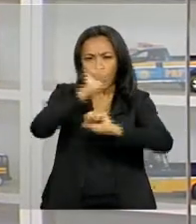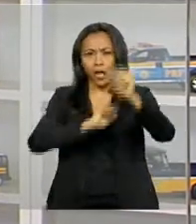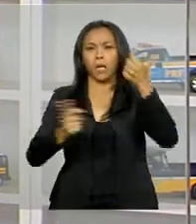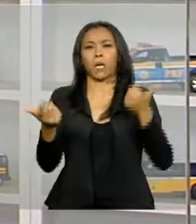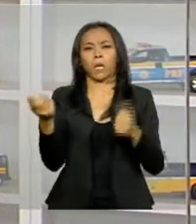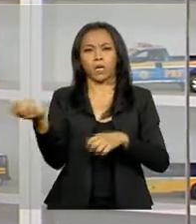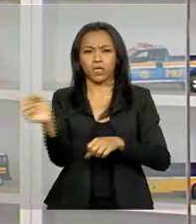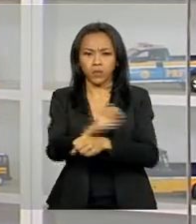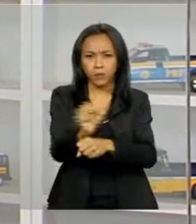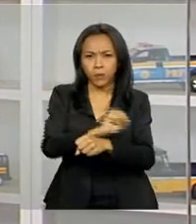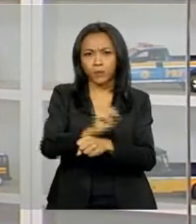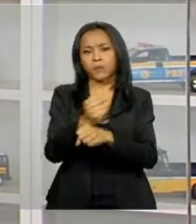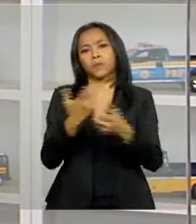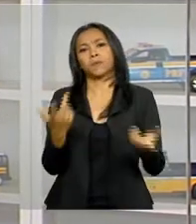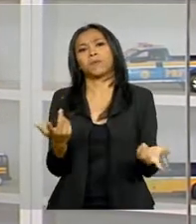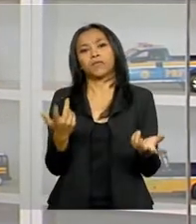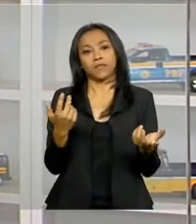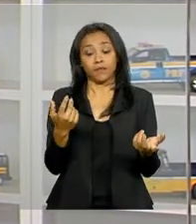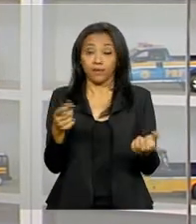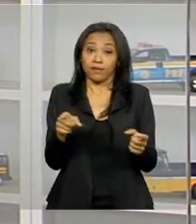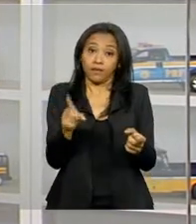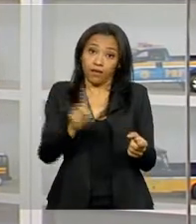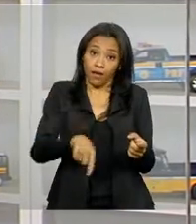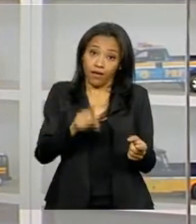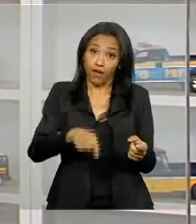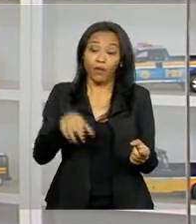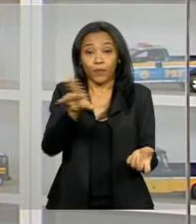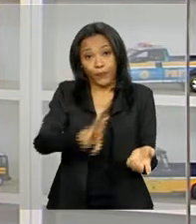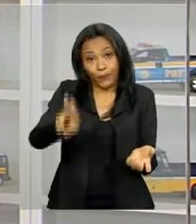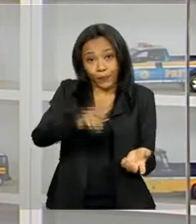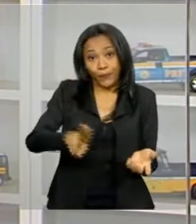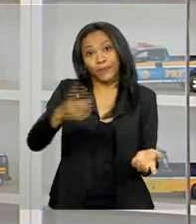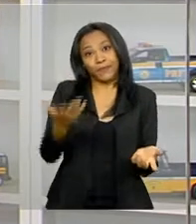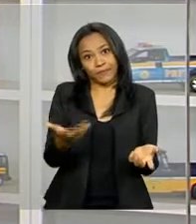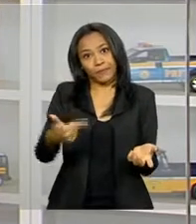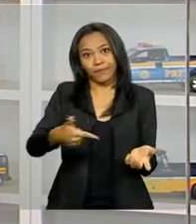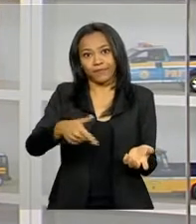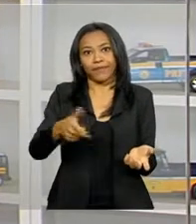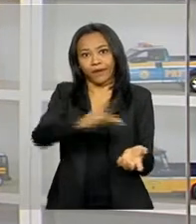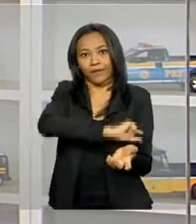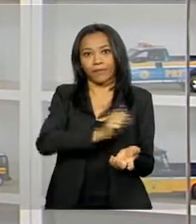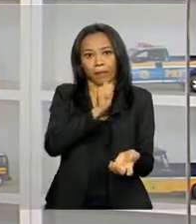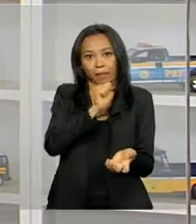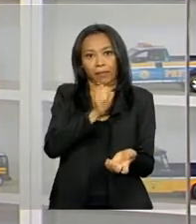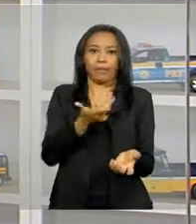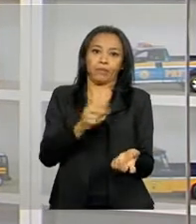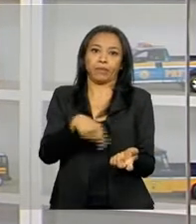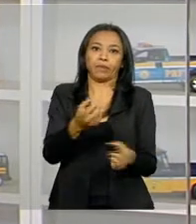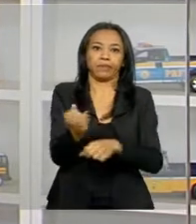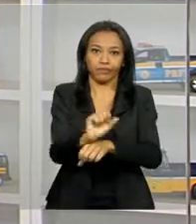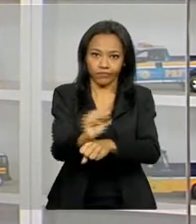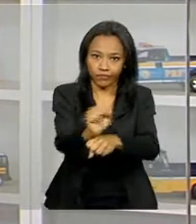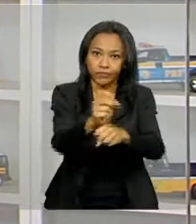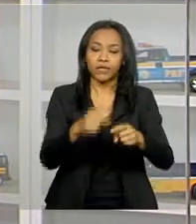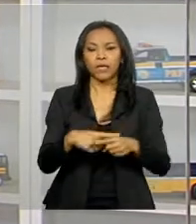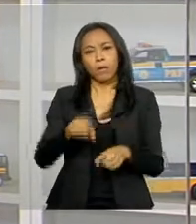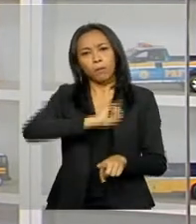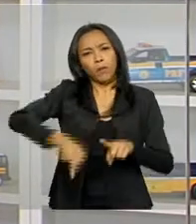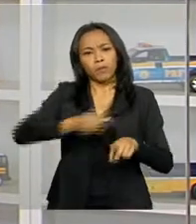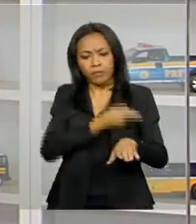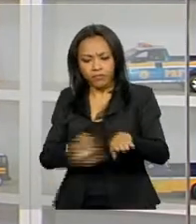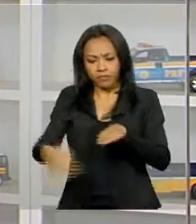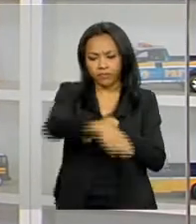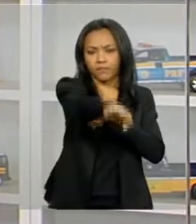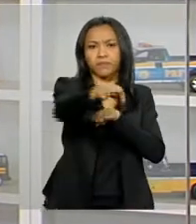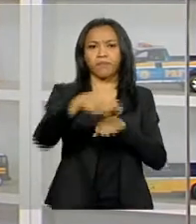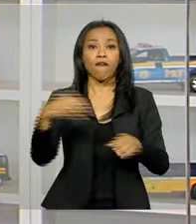fiscalização apertada referente ao uso de álcool antes da direção. Há condutas como ultrapassagens proibidas, falta